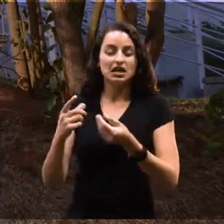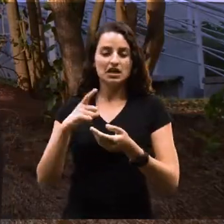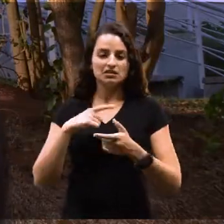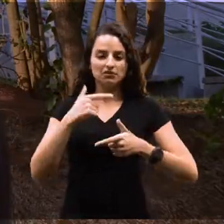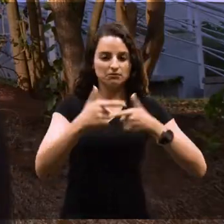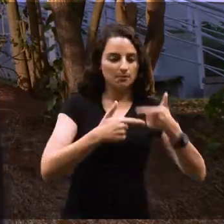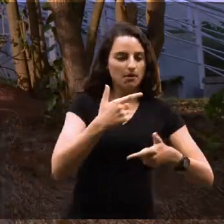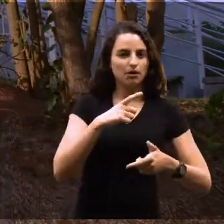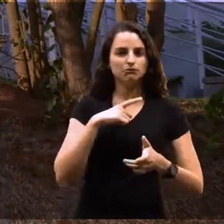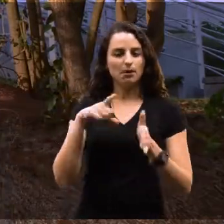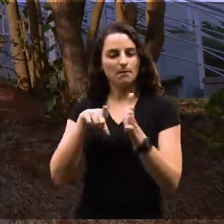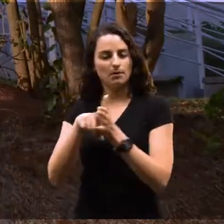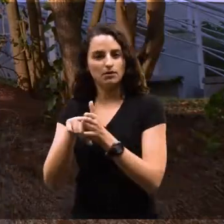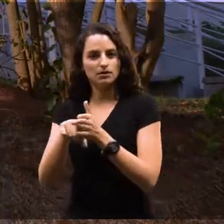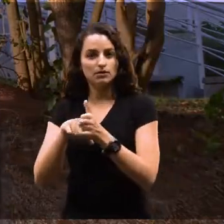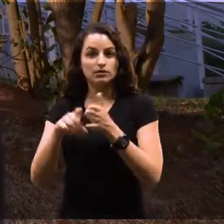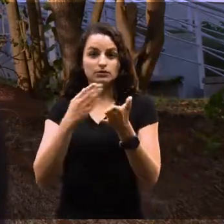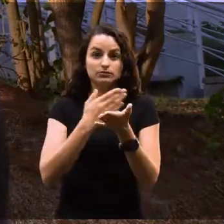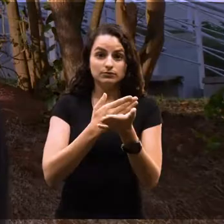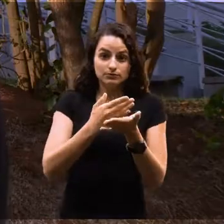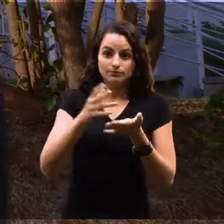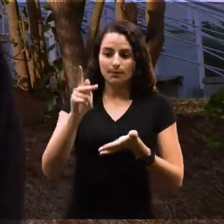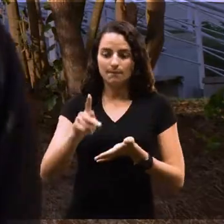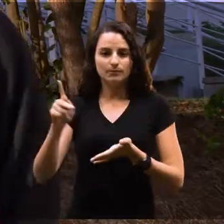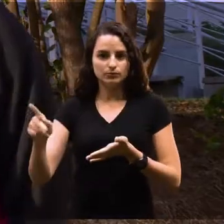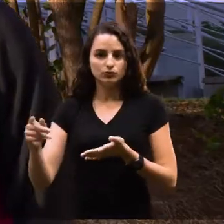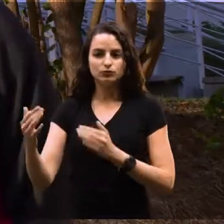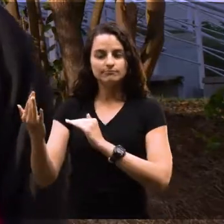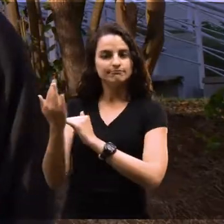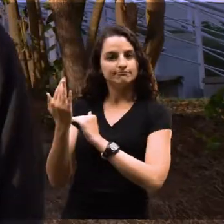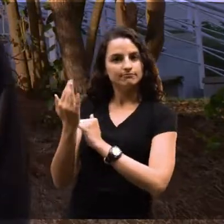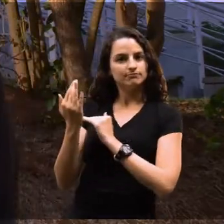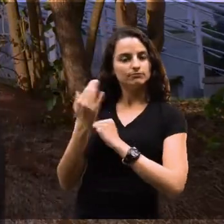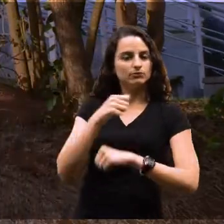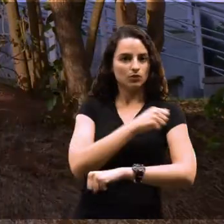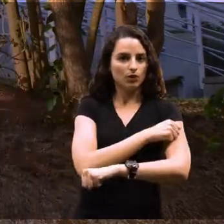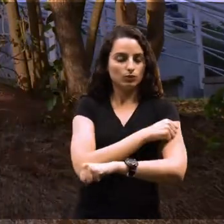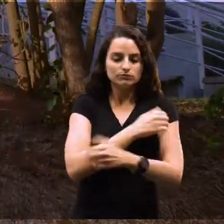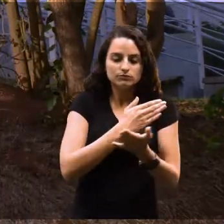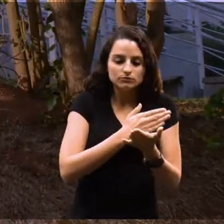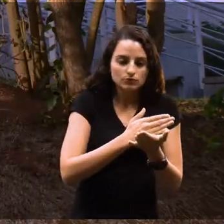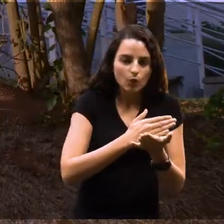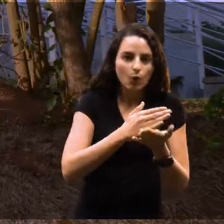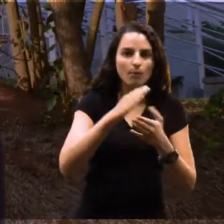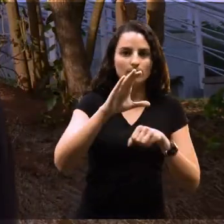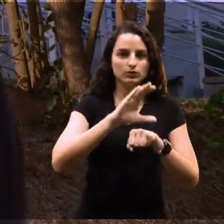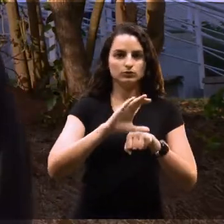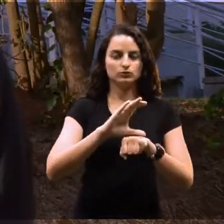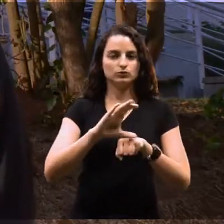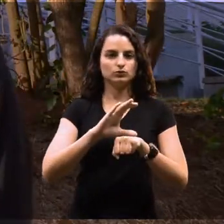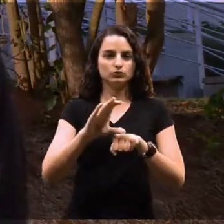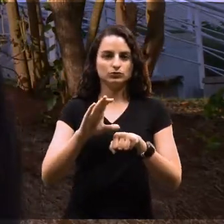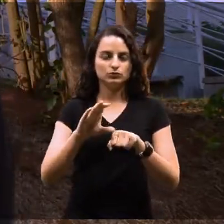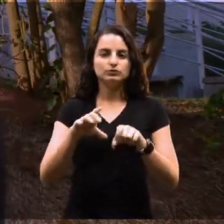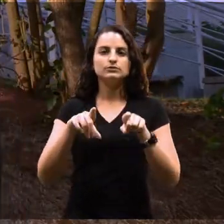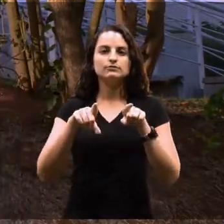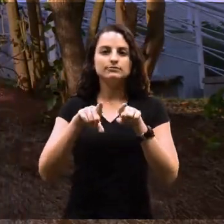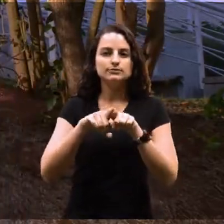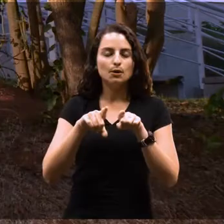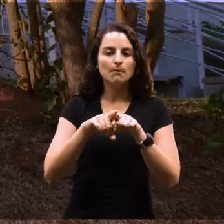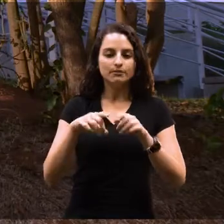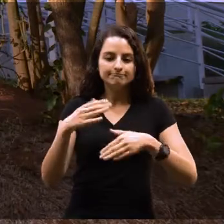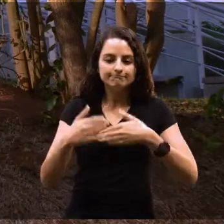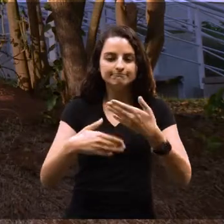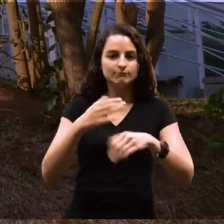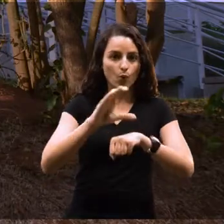trabalhos, são muitos serviços, pesquisas, iniciadas pelos próprios professores que eles te auxiliam nesse início, não é? E